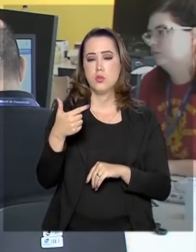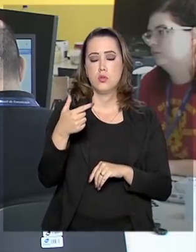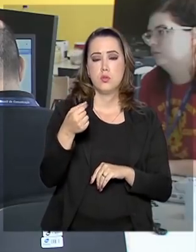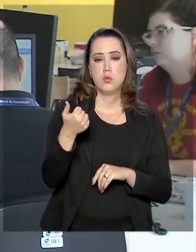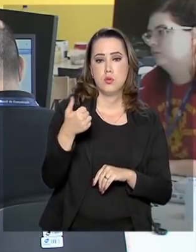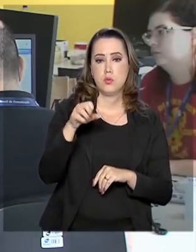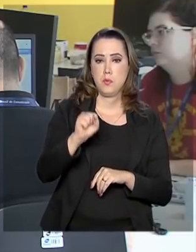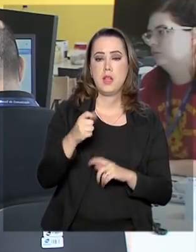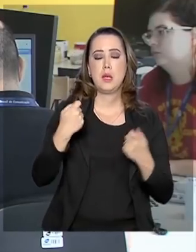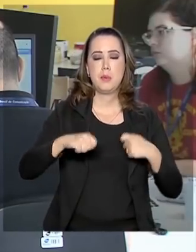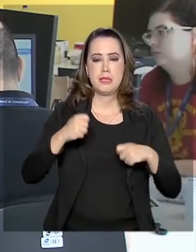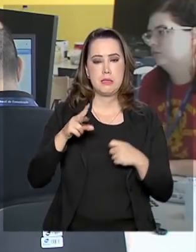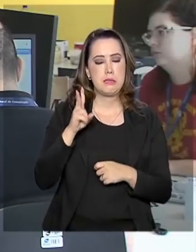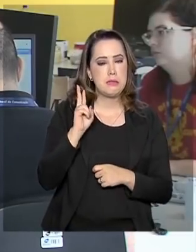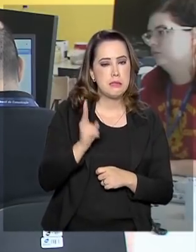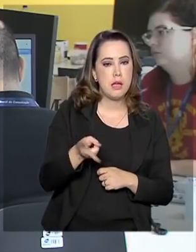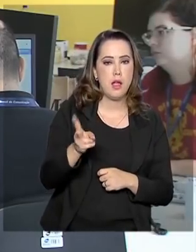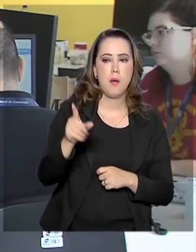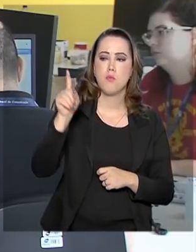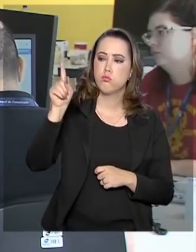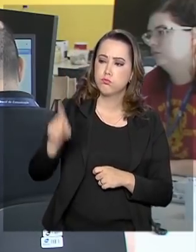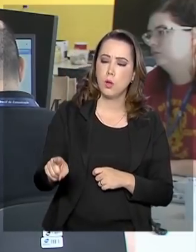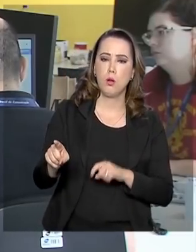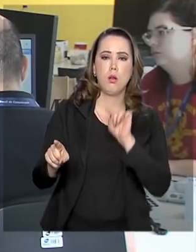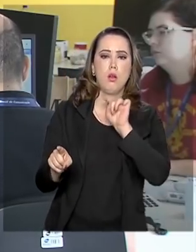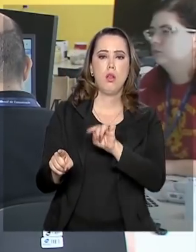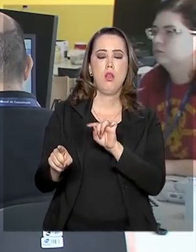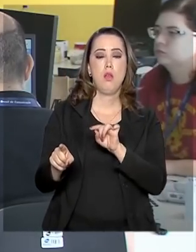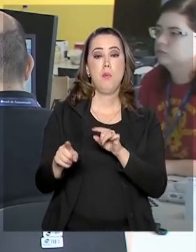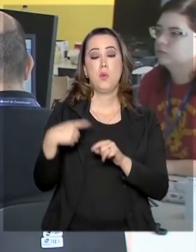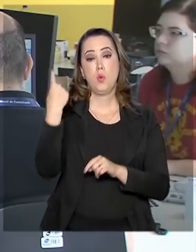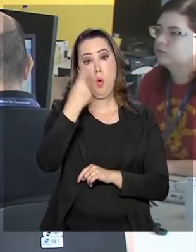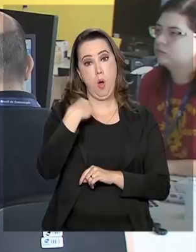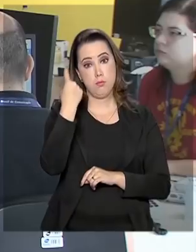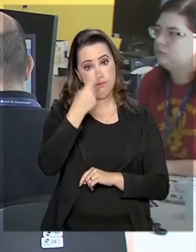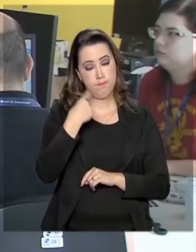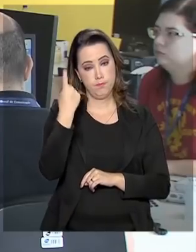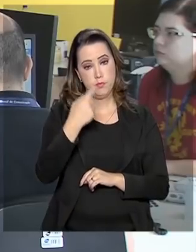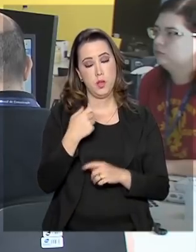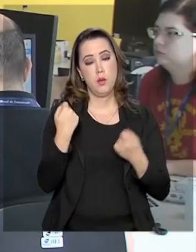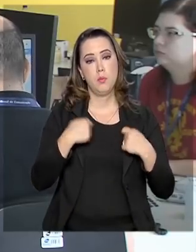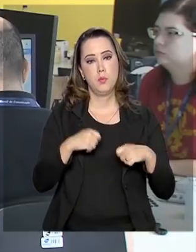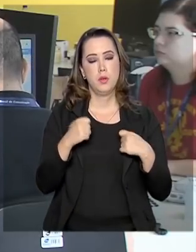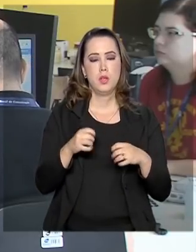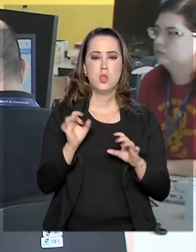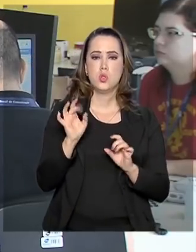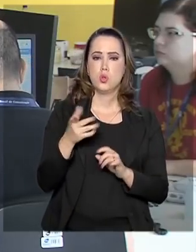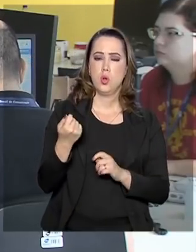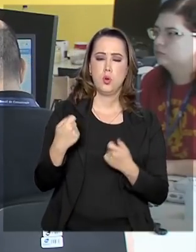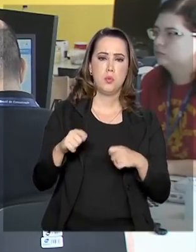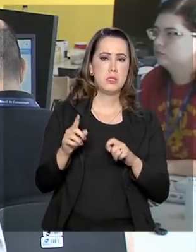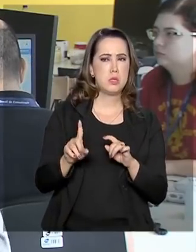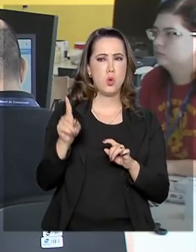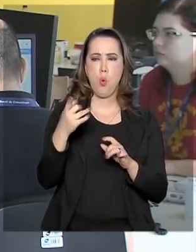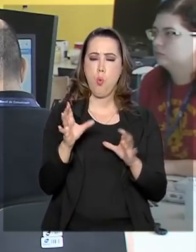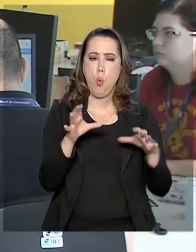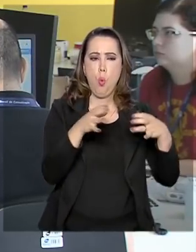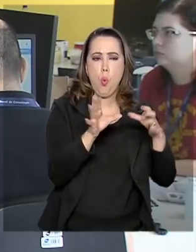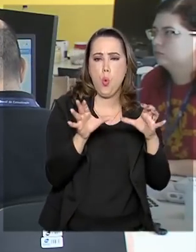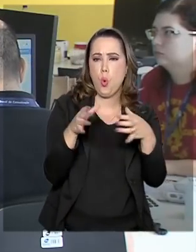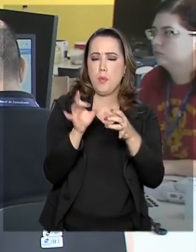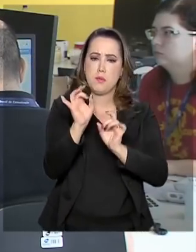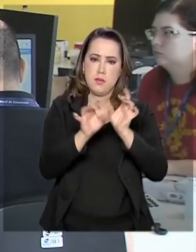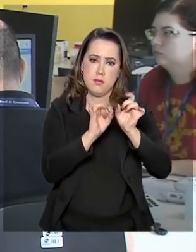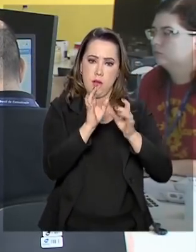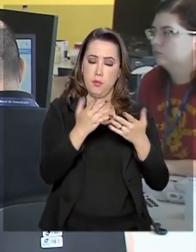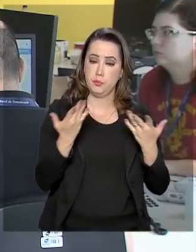obrigatório o registro eletrônico para a implementação do Banco de Horas. A exigência é dispensada apenas para alguns cargos do funcionalismo